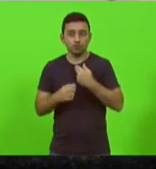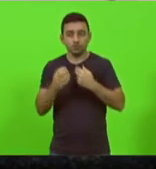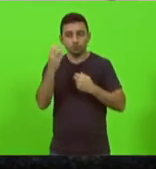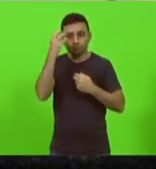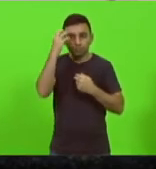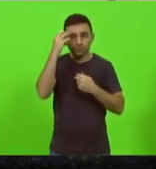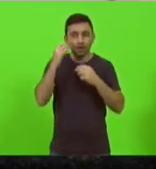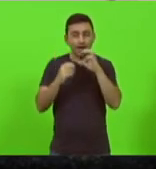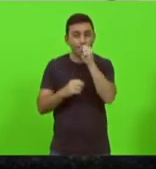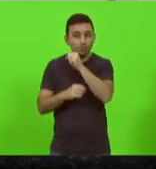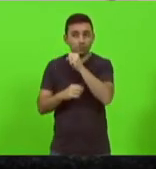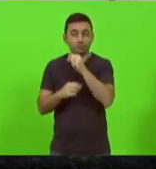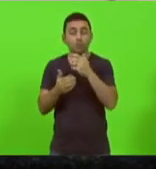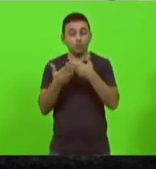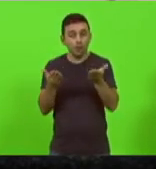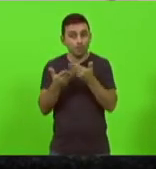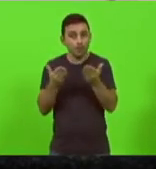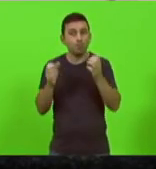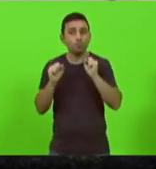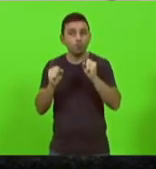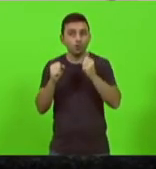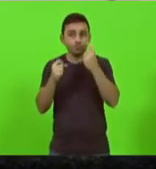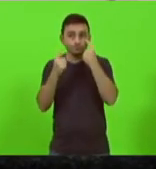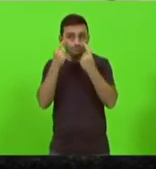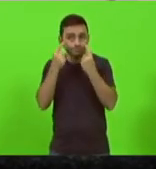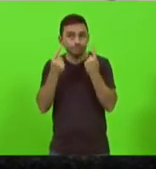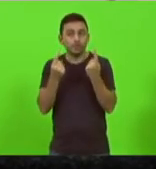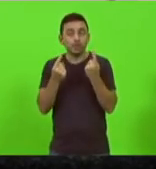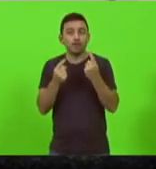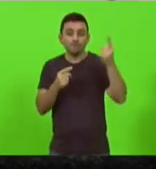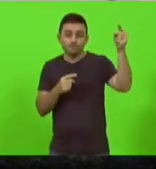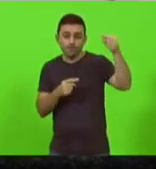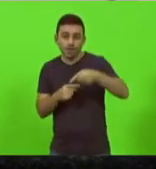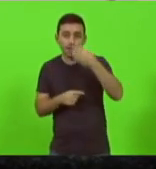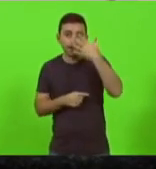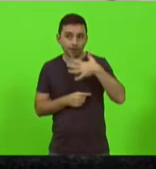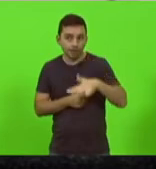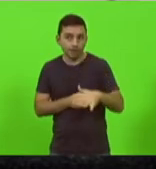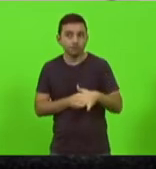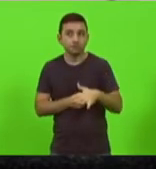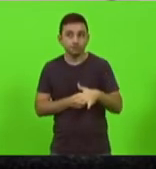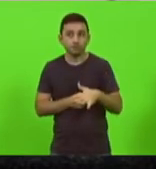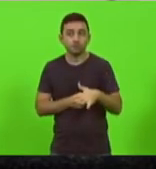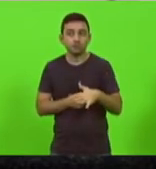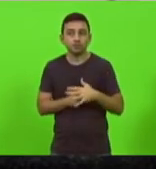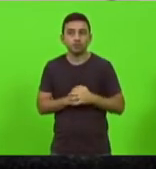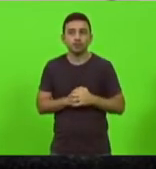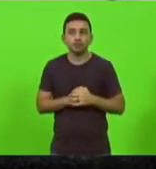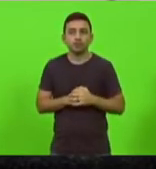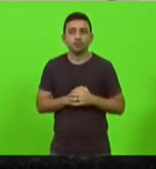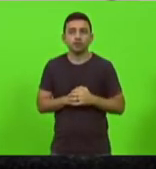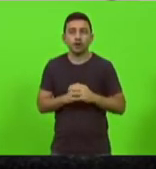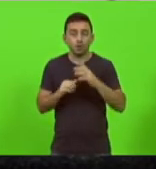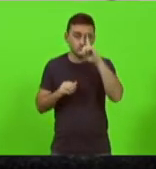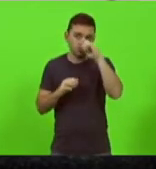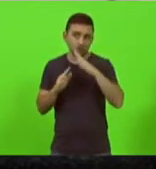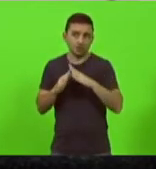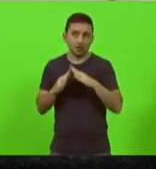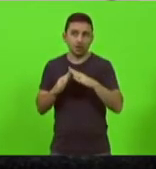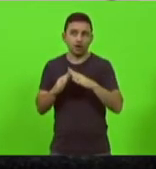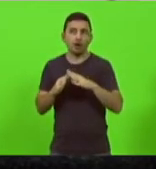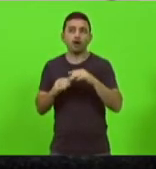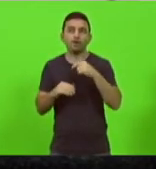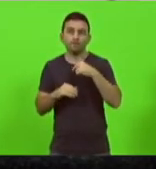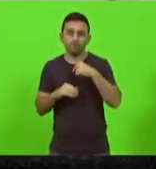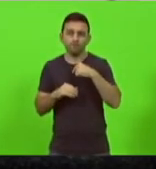as duas vistas trouxemos a criança para o infantil foi levada para votar a